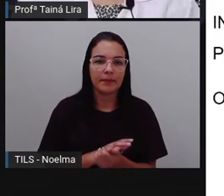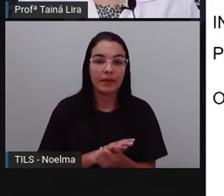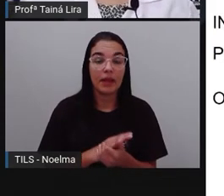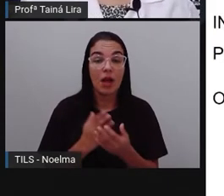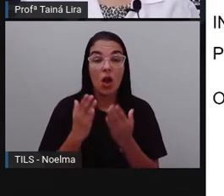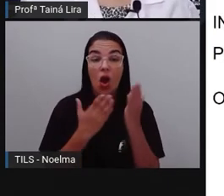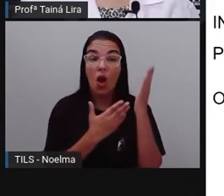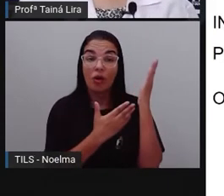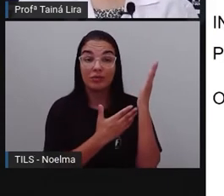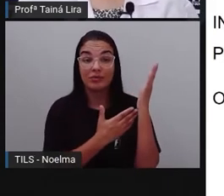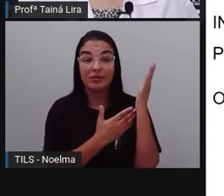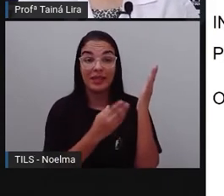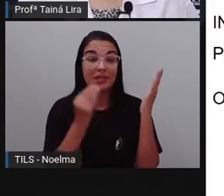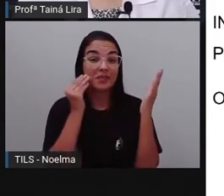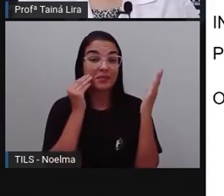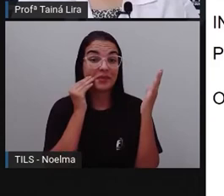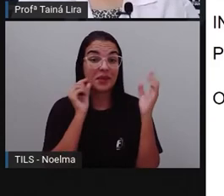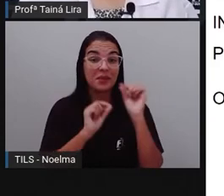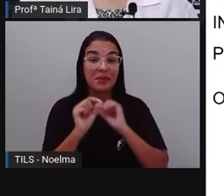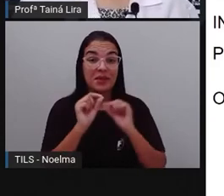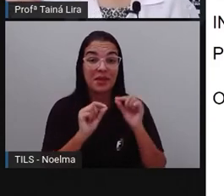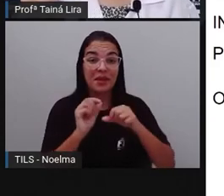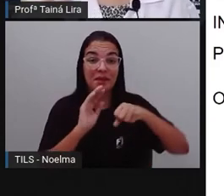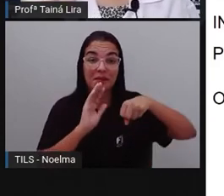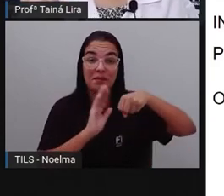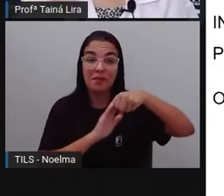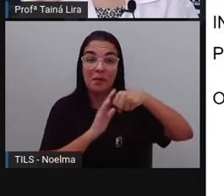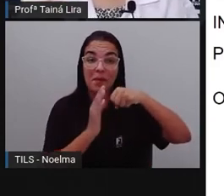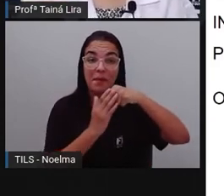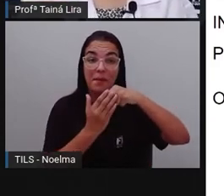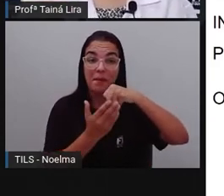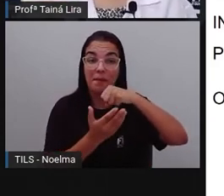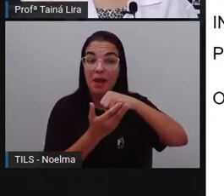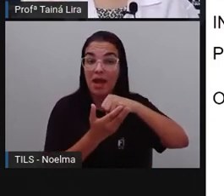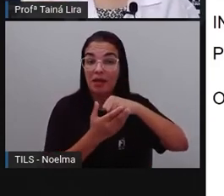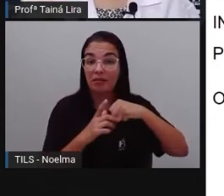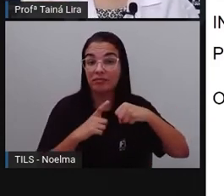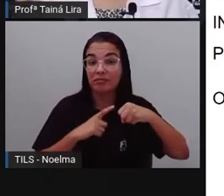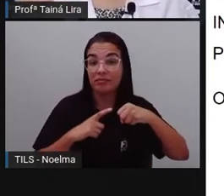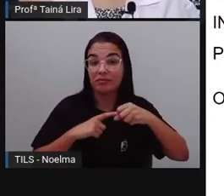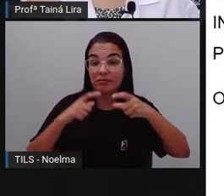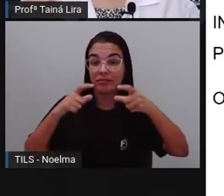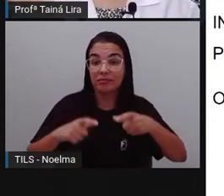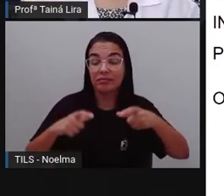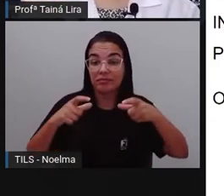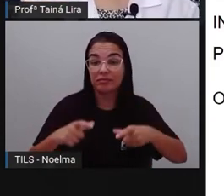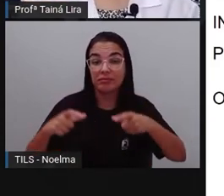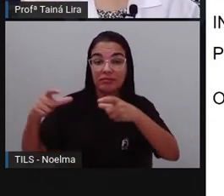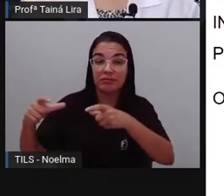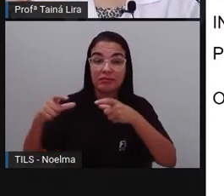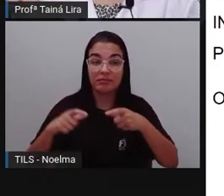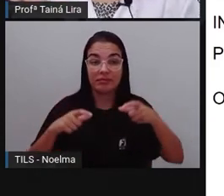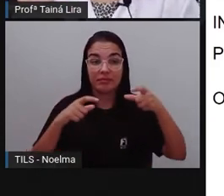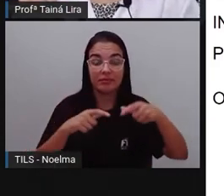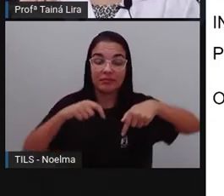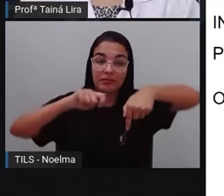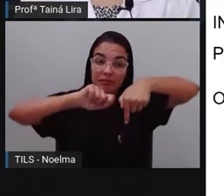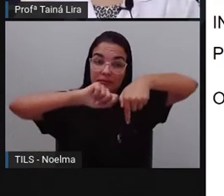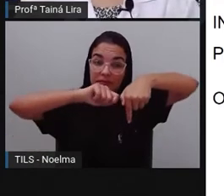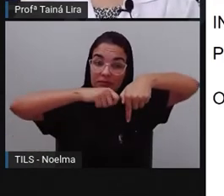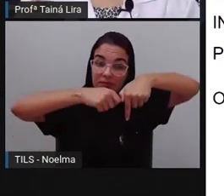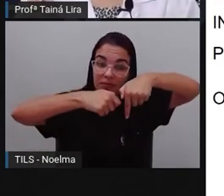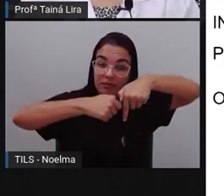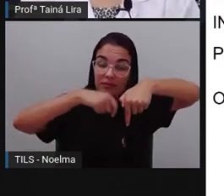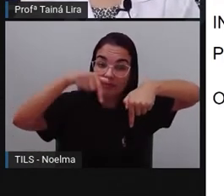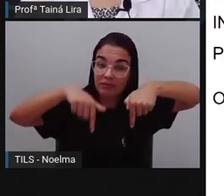Olha lá o que a Pró trouxe agora. Eu trouxe aqui duas regiões, né, duas comunidades quilombolas, que nós